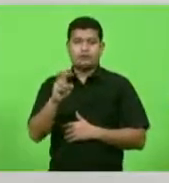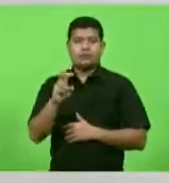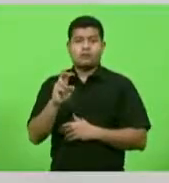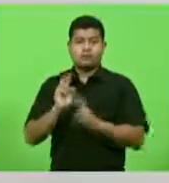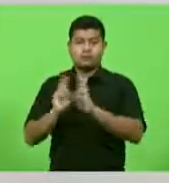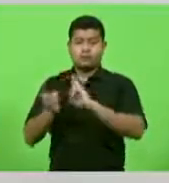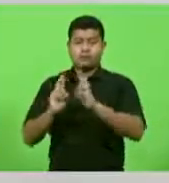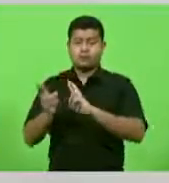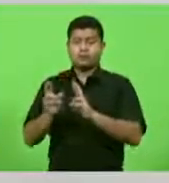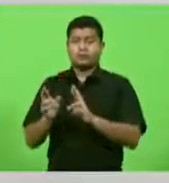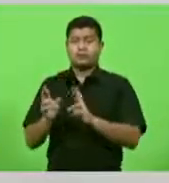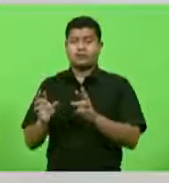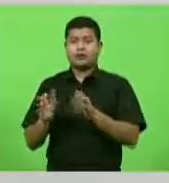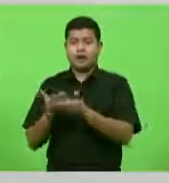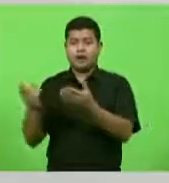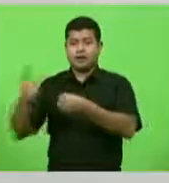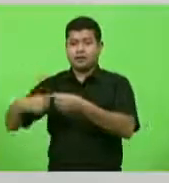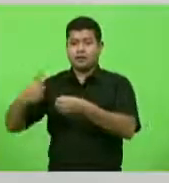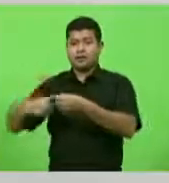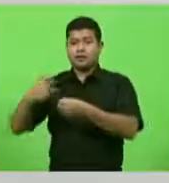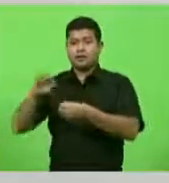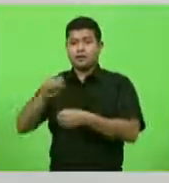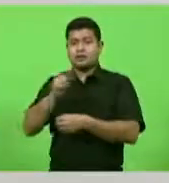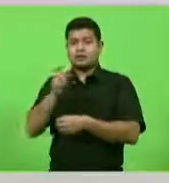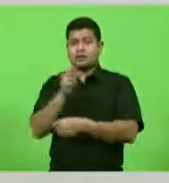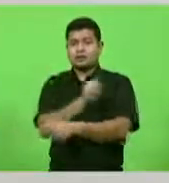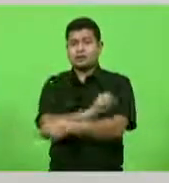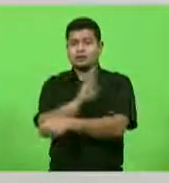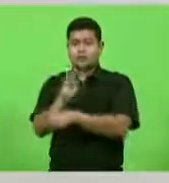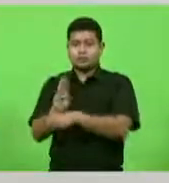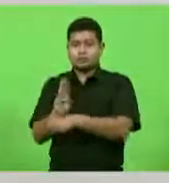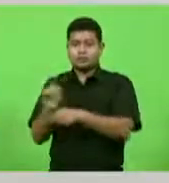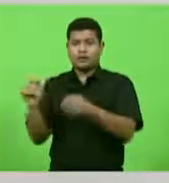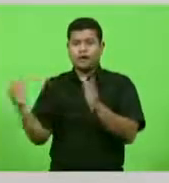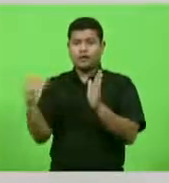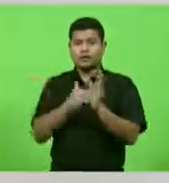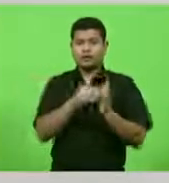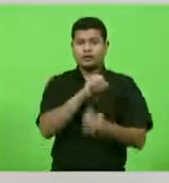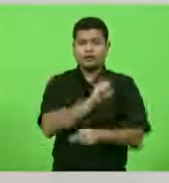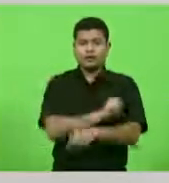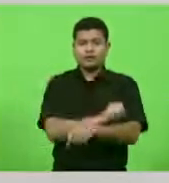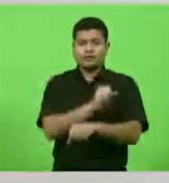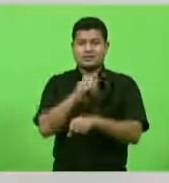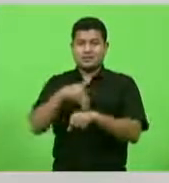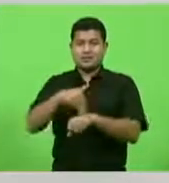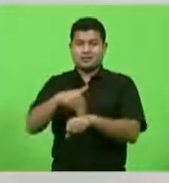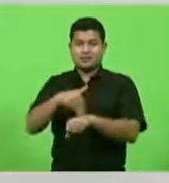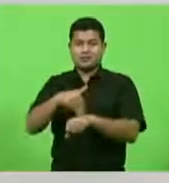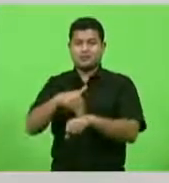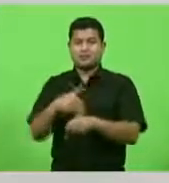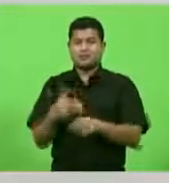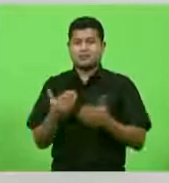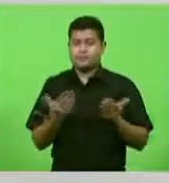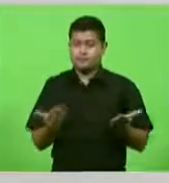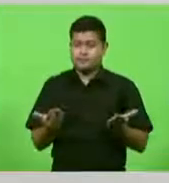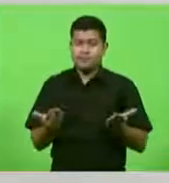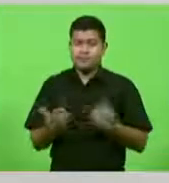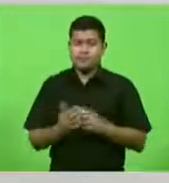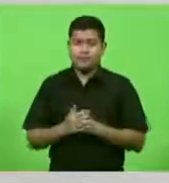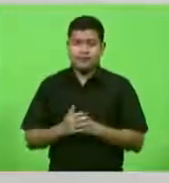que liga o município de São Bonifácio a São Martinho. Mas é claro, para acontecer a pavimentação, nós precisamos,